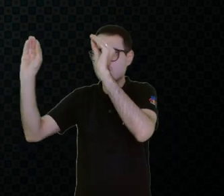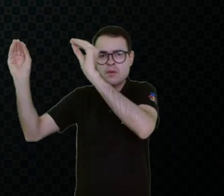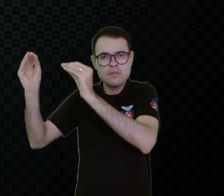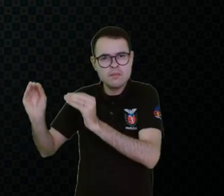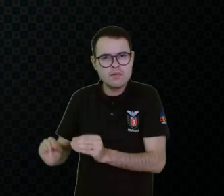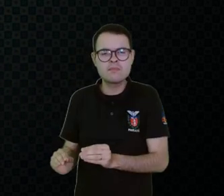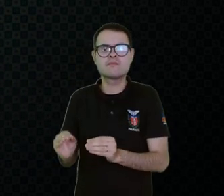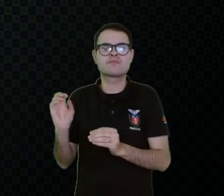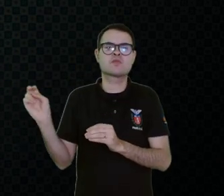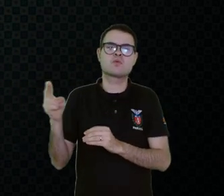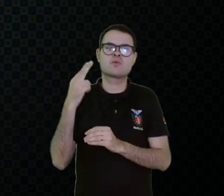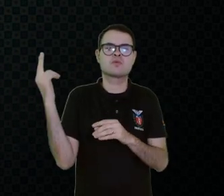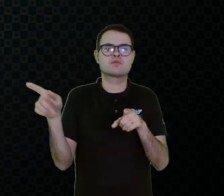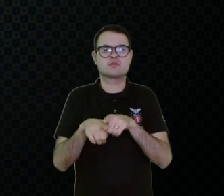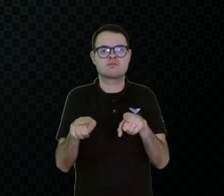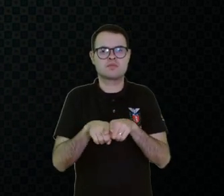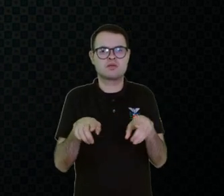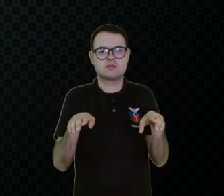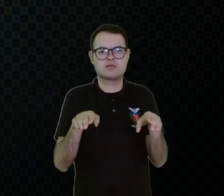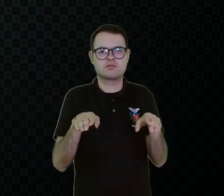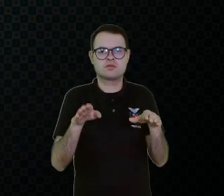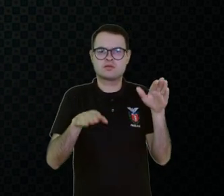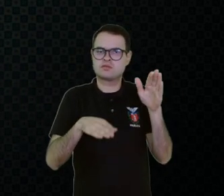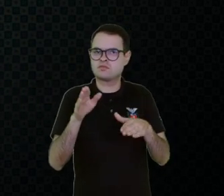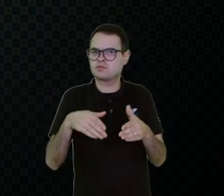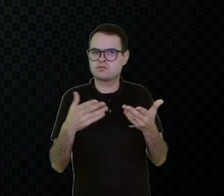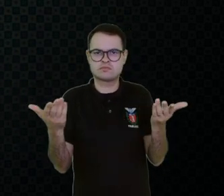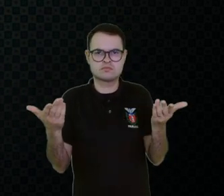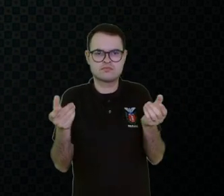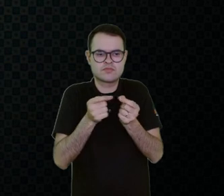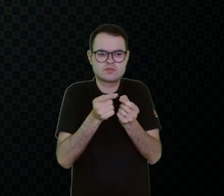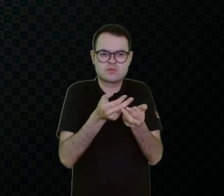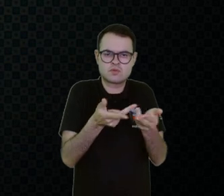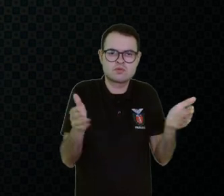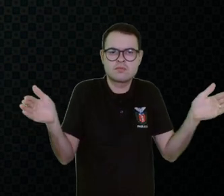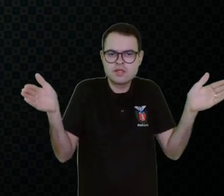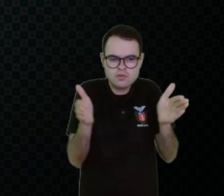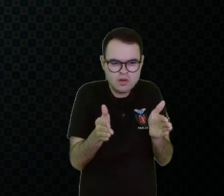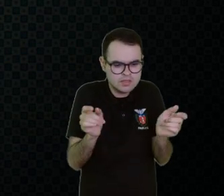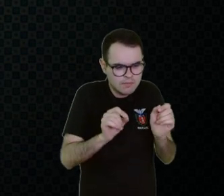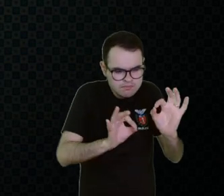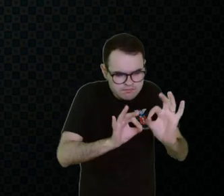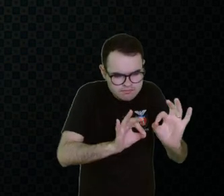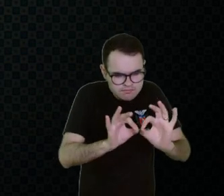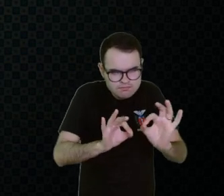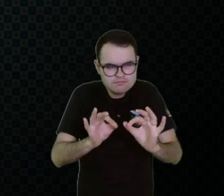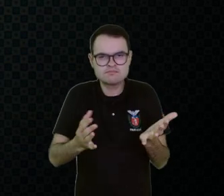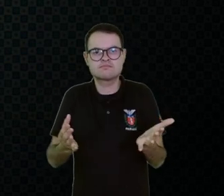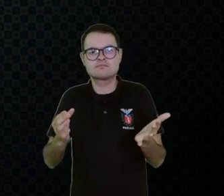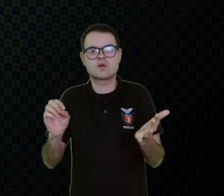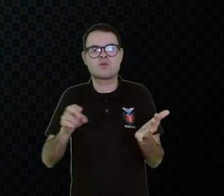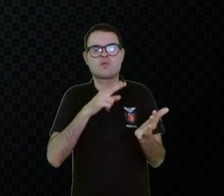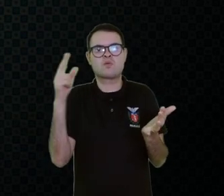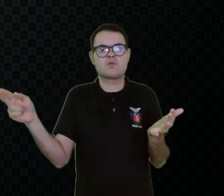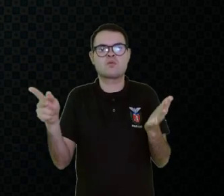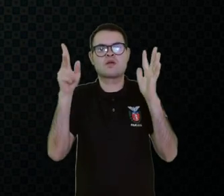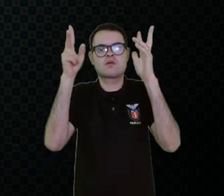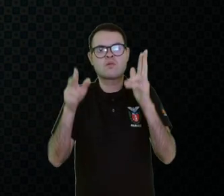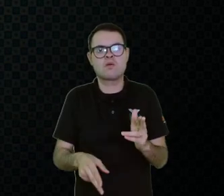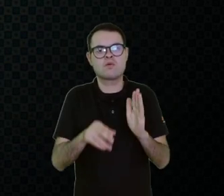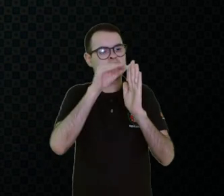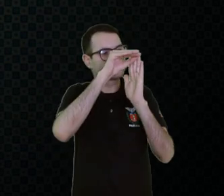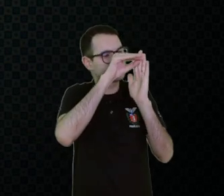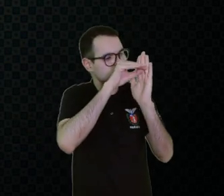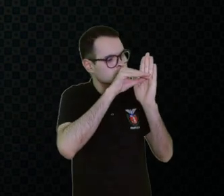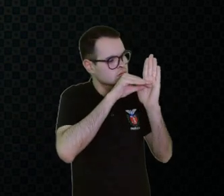carteira, quando a pessoa vai fazer uma compra, ela leva um dispositivo menor, ela pode estar em formato de cardápio, se essa